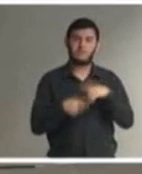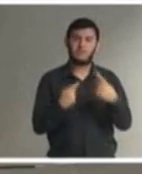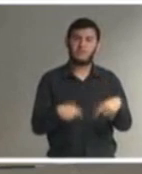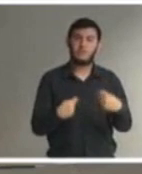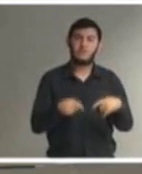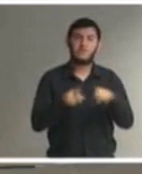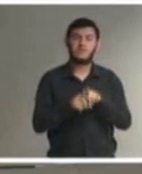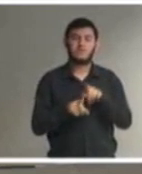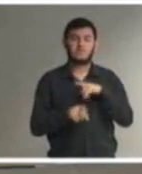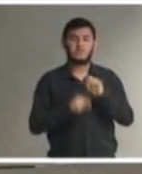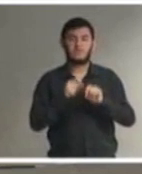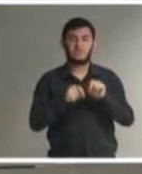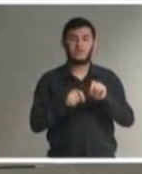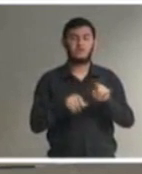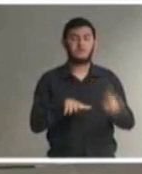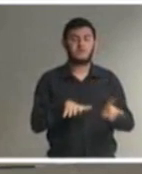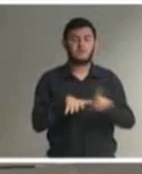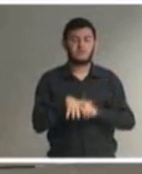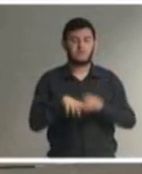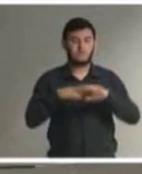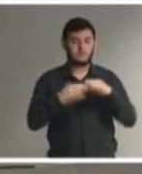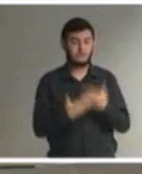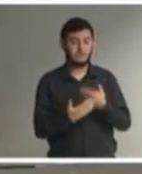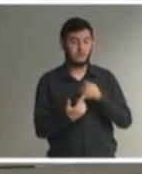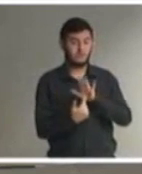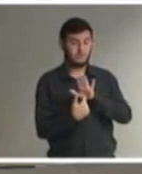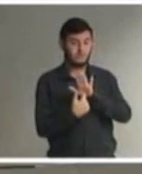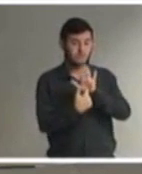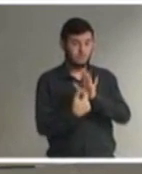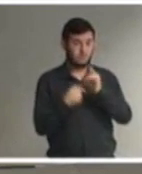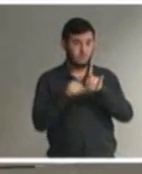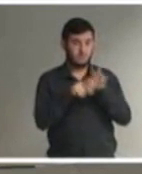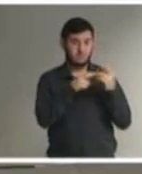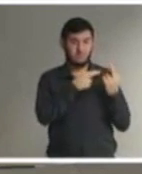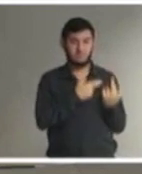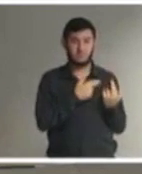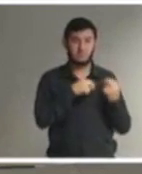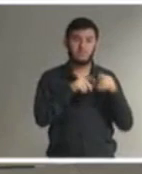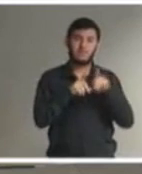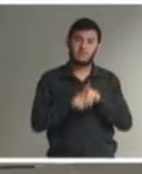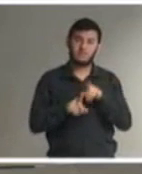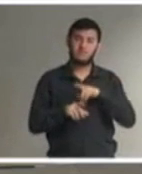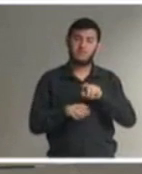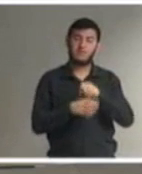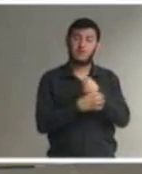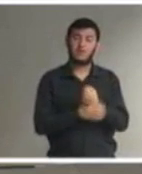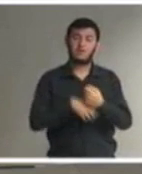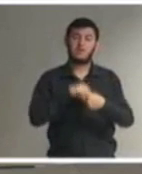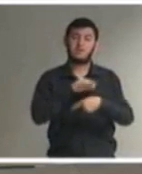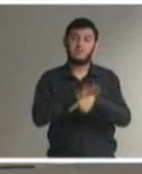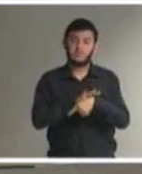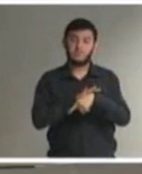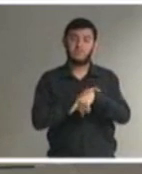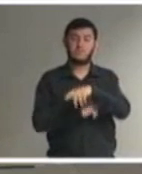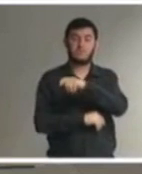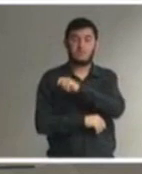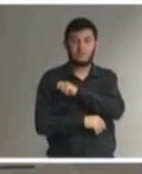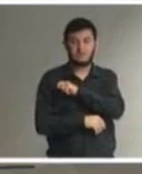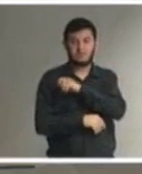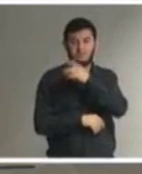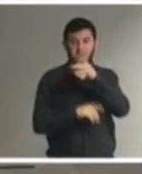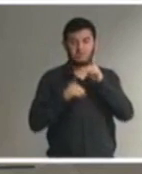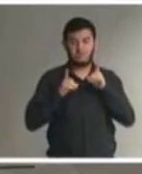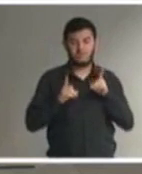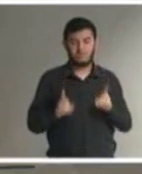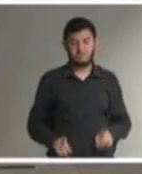escolar para trazer a responsabilidade desses demais atores também na garantia dessa educação escolar do aluno com deficiência mas